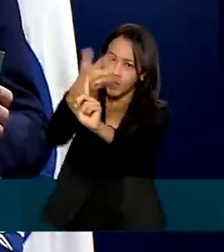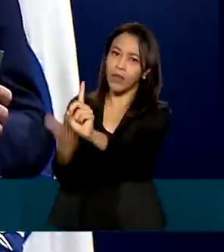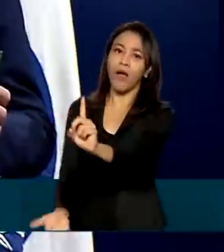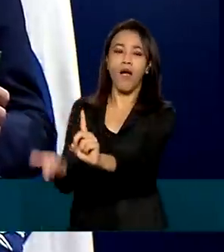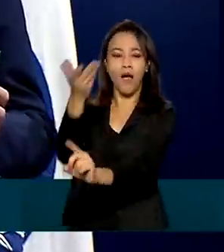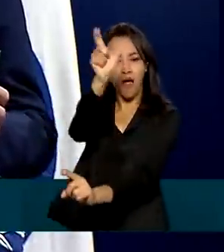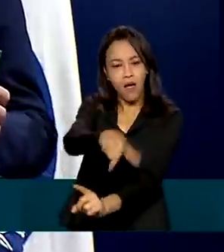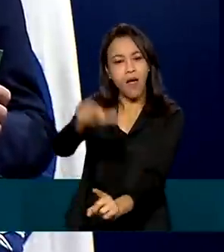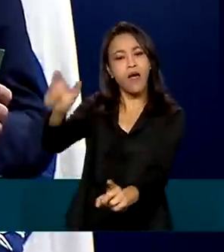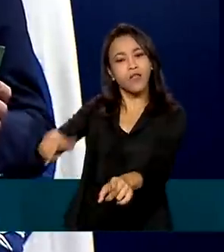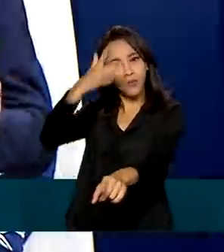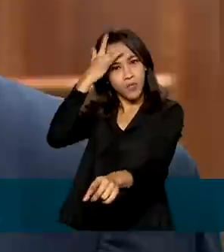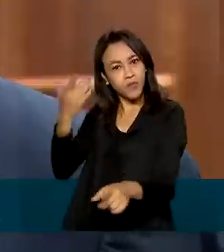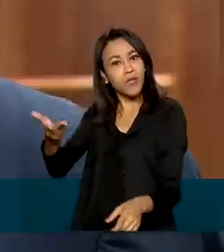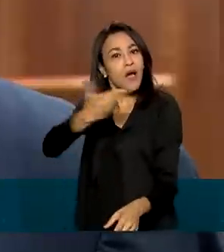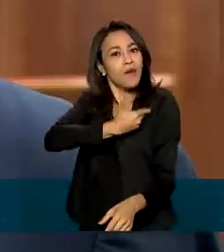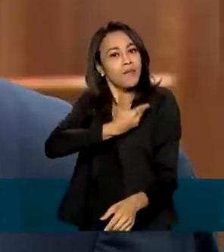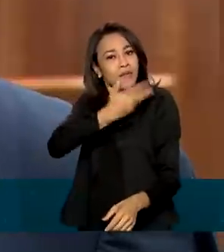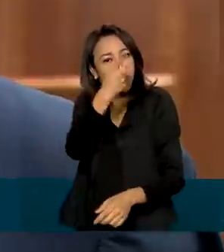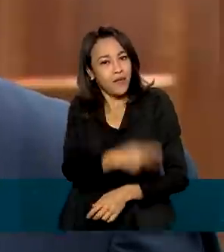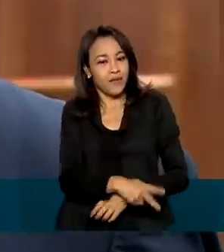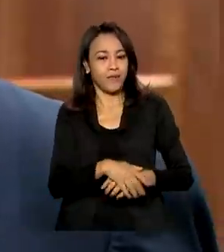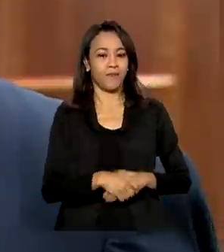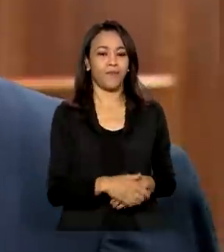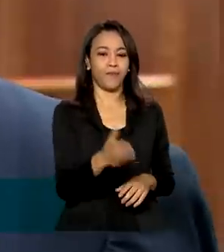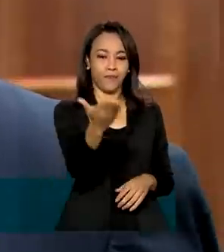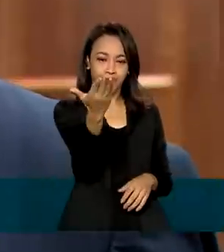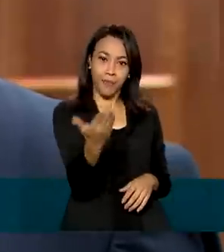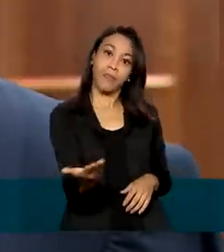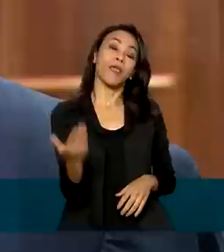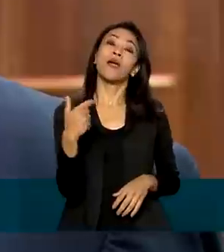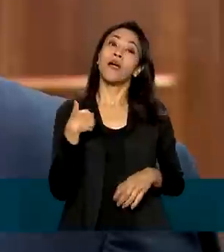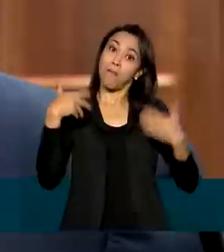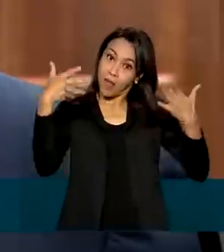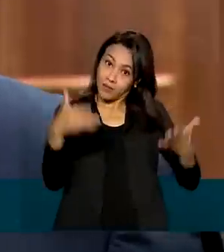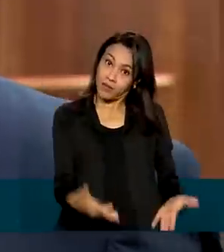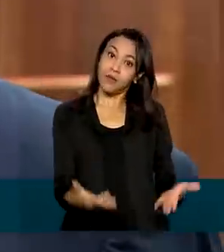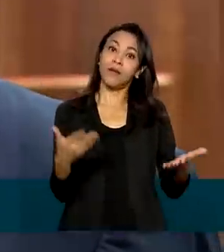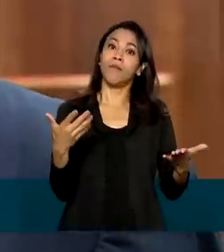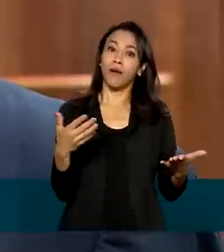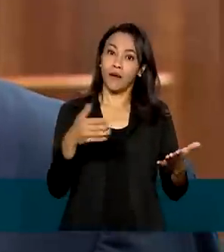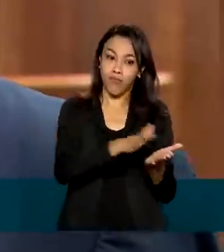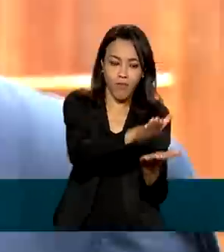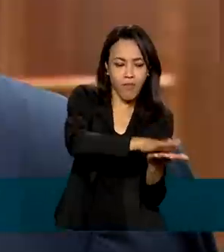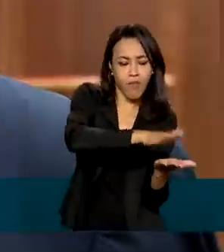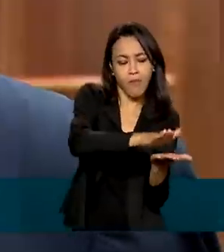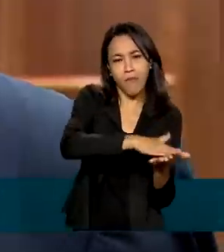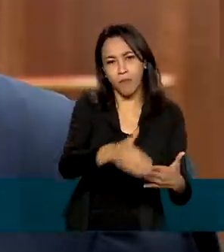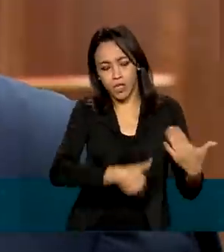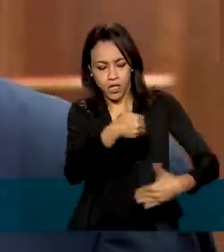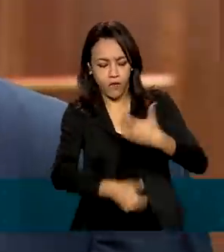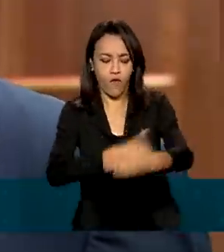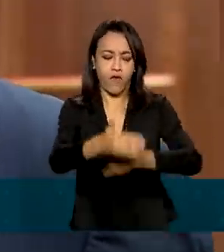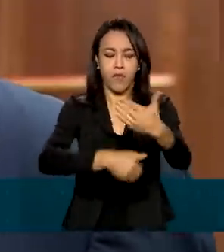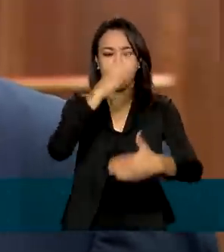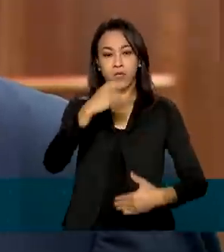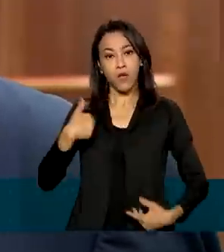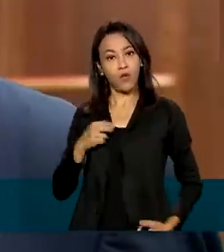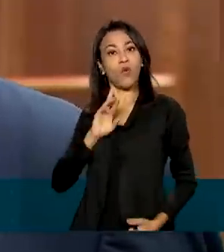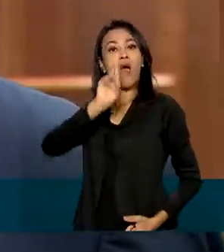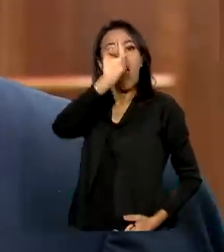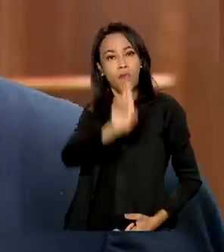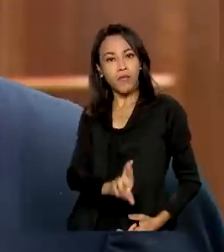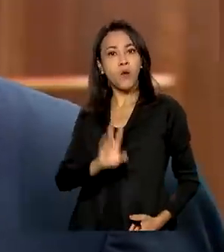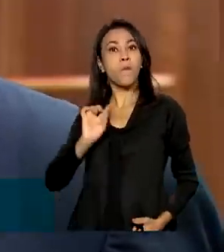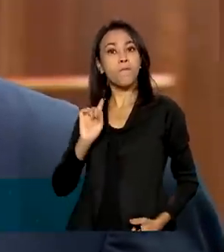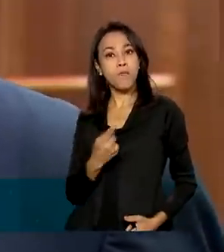amigas da instituição. A imprensa nacional participa e participou do desenvolvimento do Brasil. Na verdade, eu estou aqui representando os mais